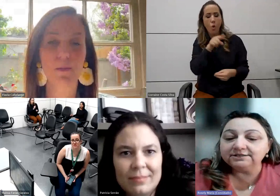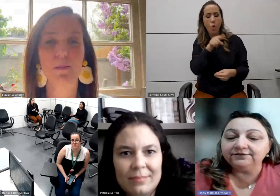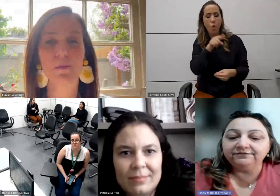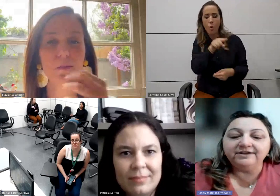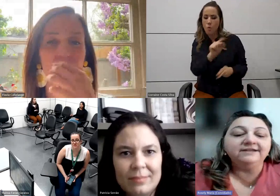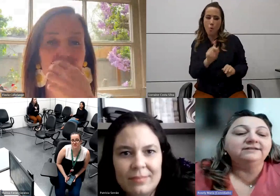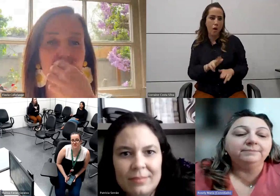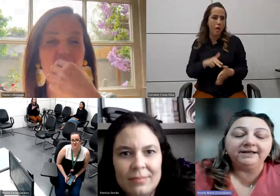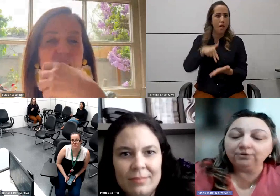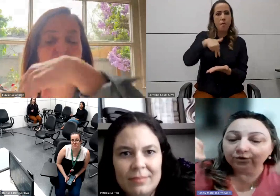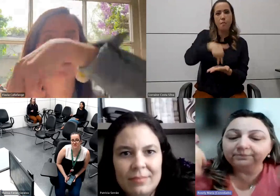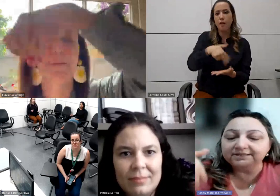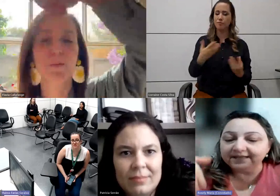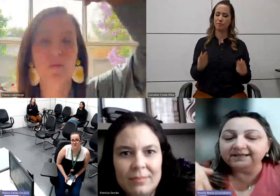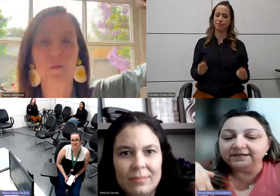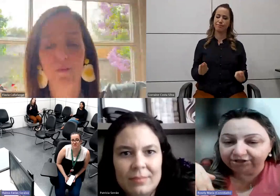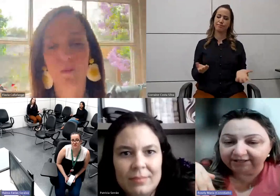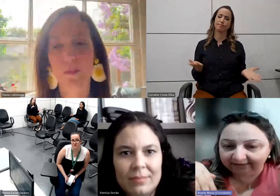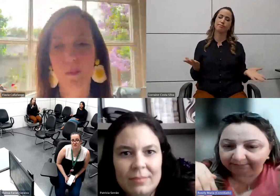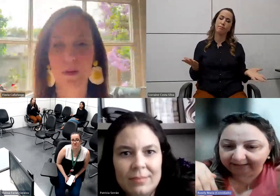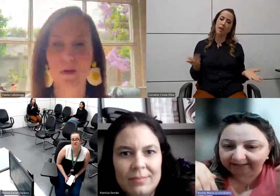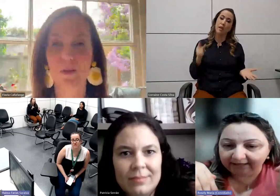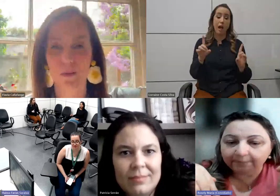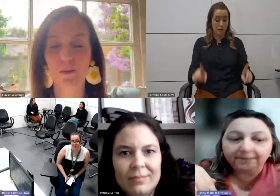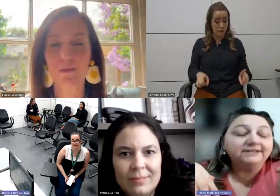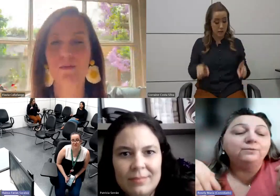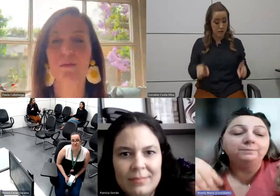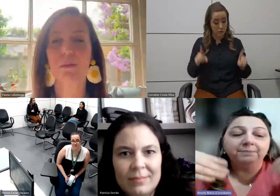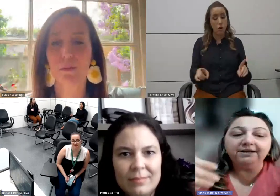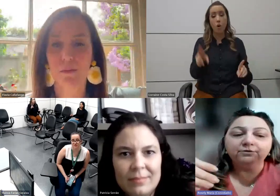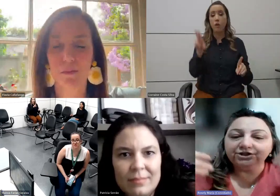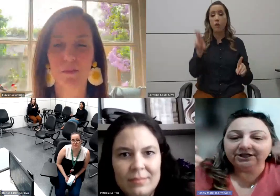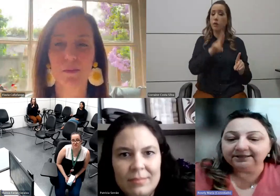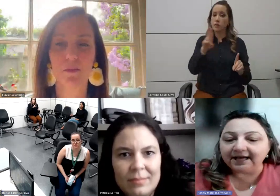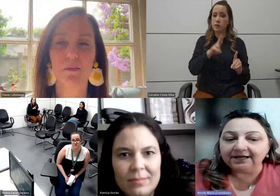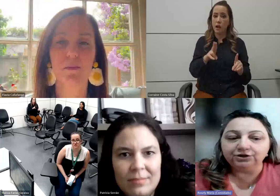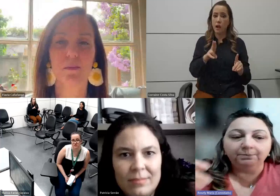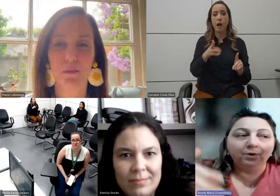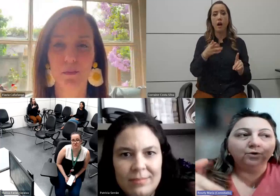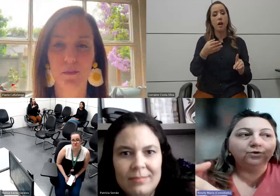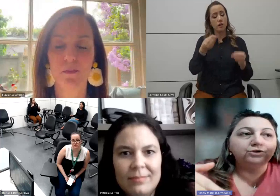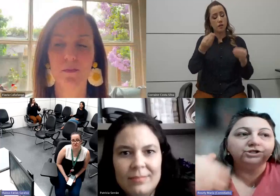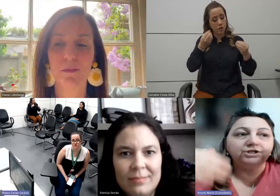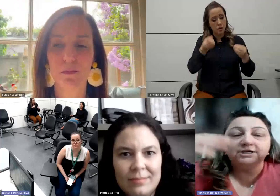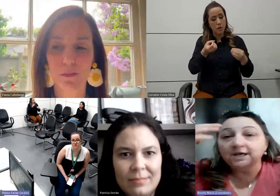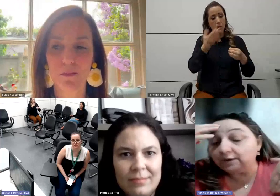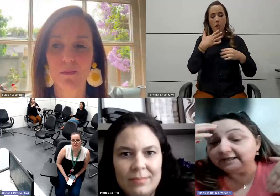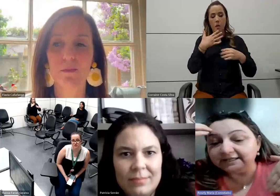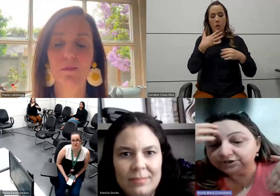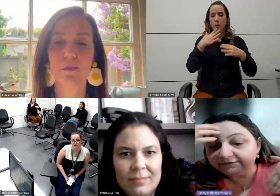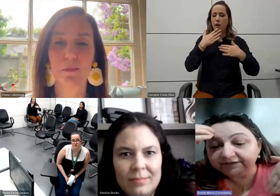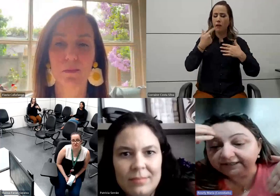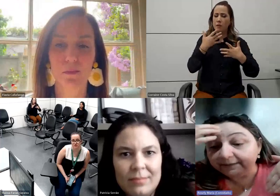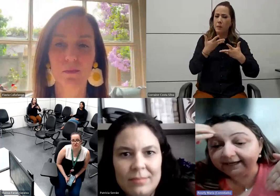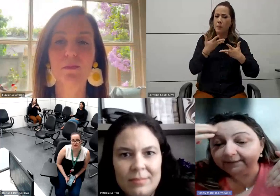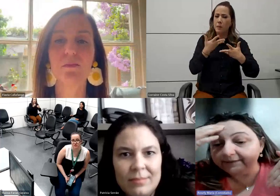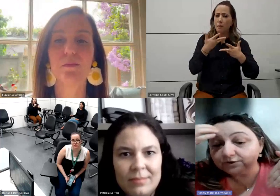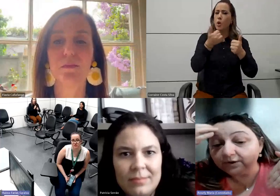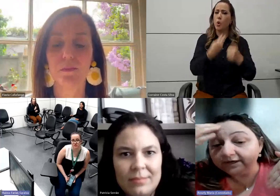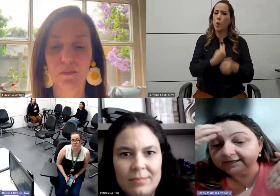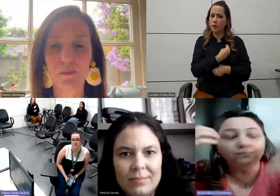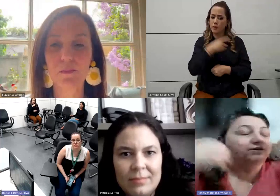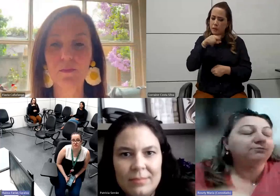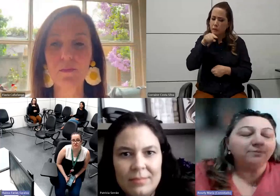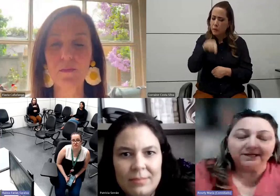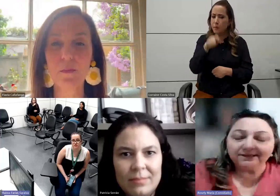cadeira de rodas foi feita para economizar energia também, para dar um pingo de dignidade, um pouco de qualidade de vida para